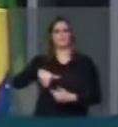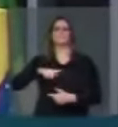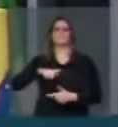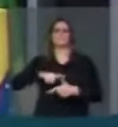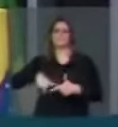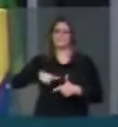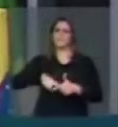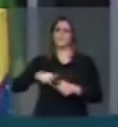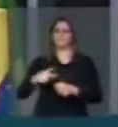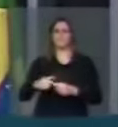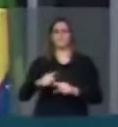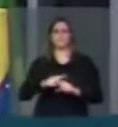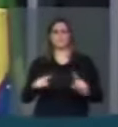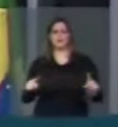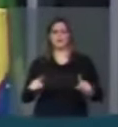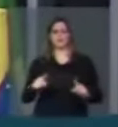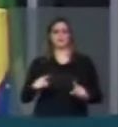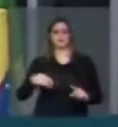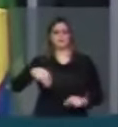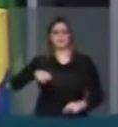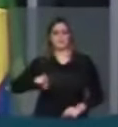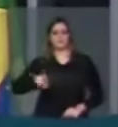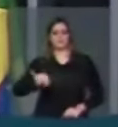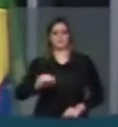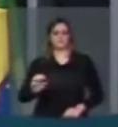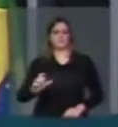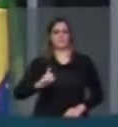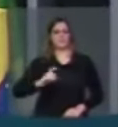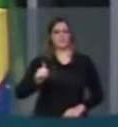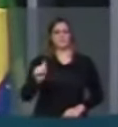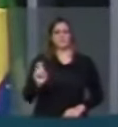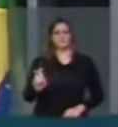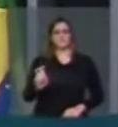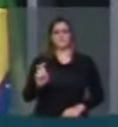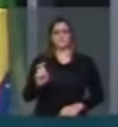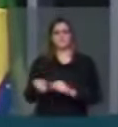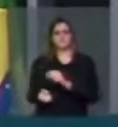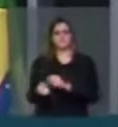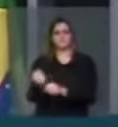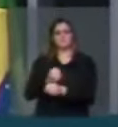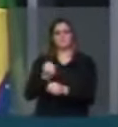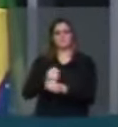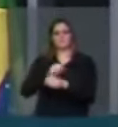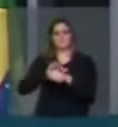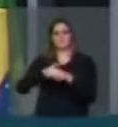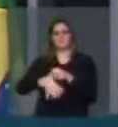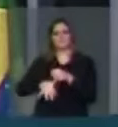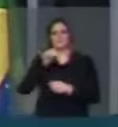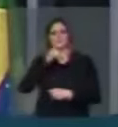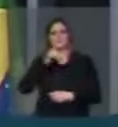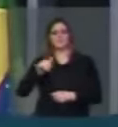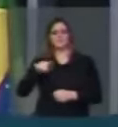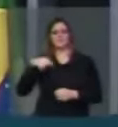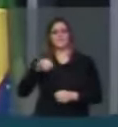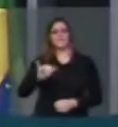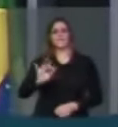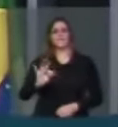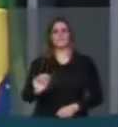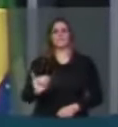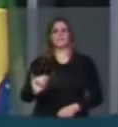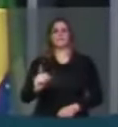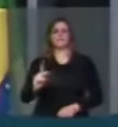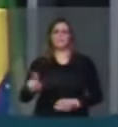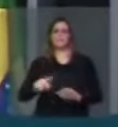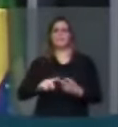petróleo. Só no governo Médici foram construídas 15 hidrelétricas, com Gaisel e Figueiredo, veio Itaipú Binacional e